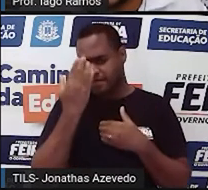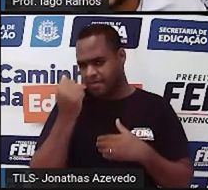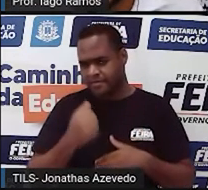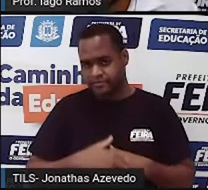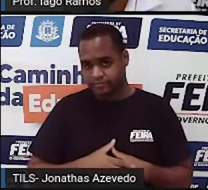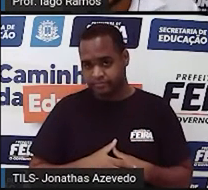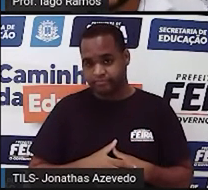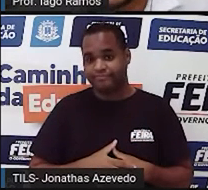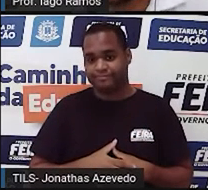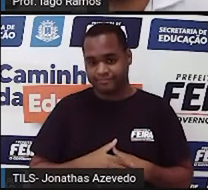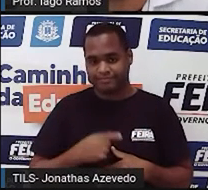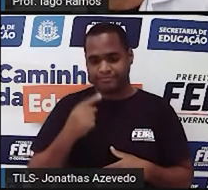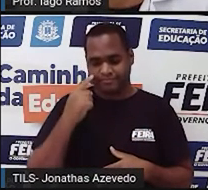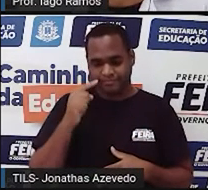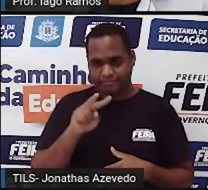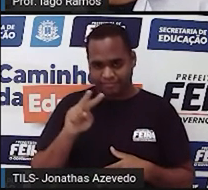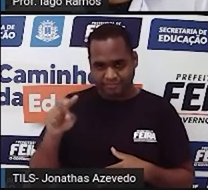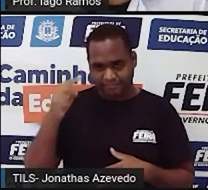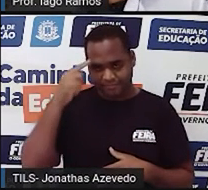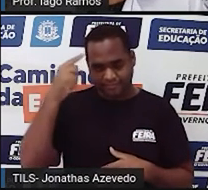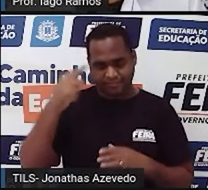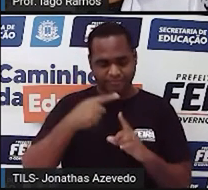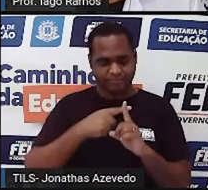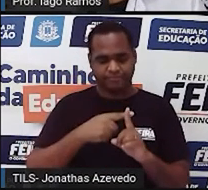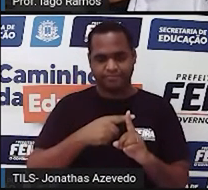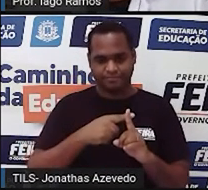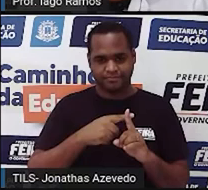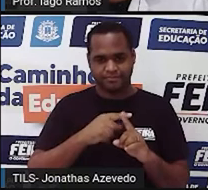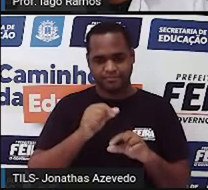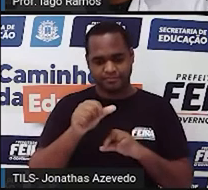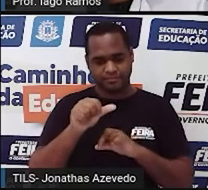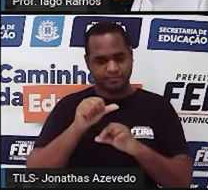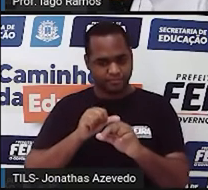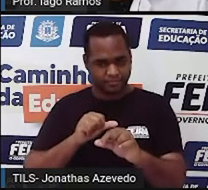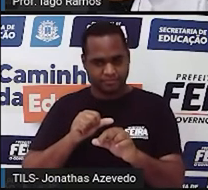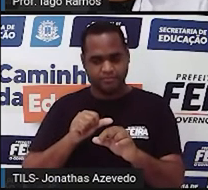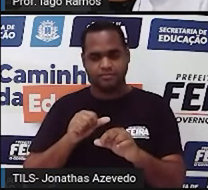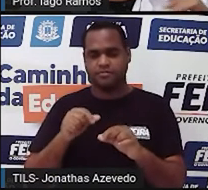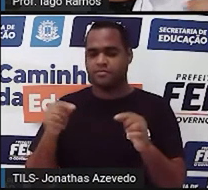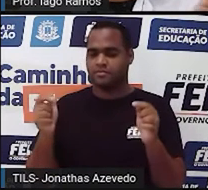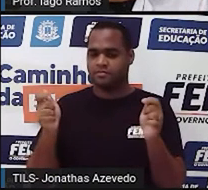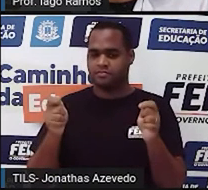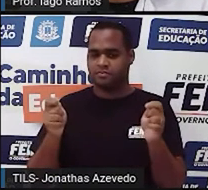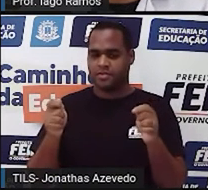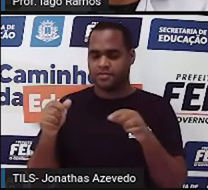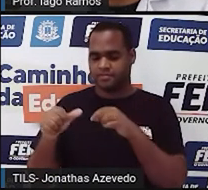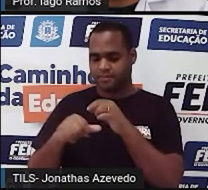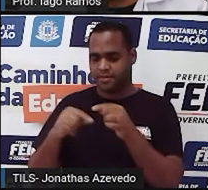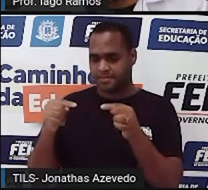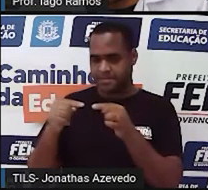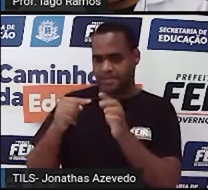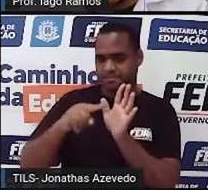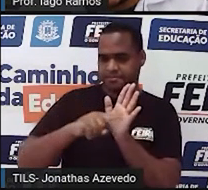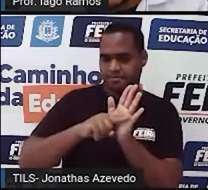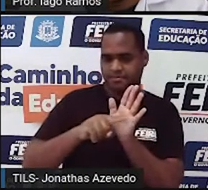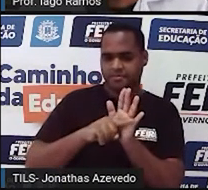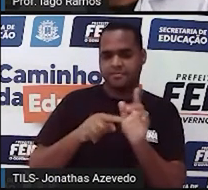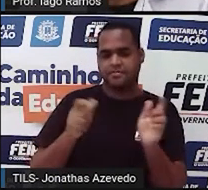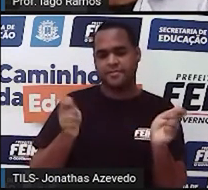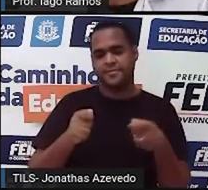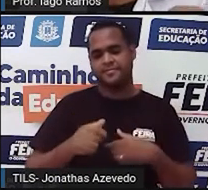daquelas que a gente viu para a adição, só duas podem funcionar com a subtração